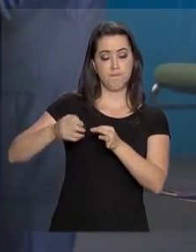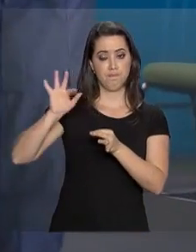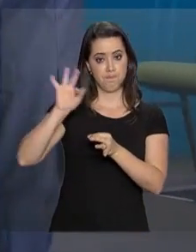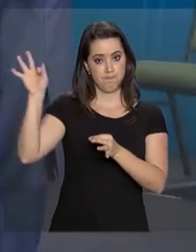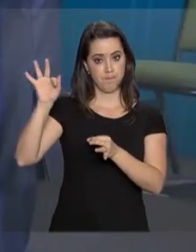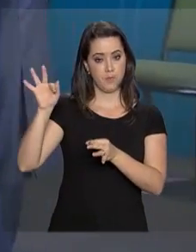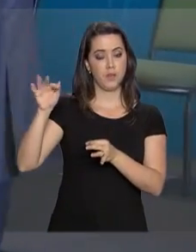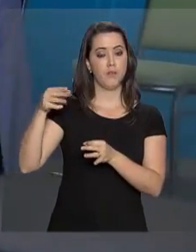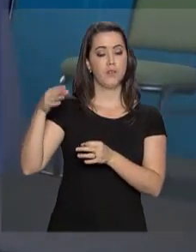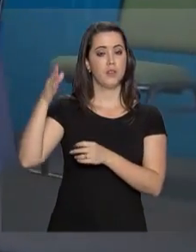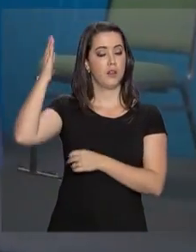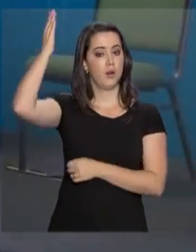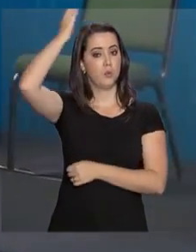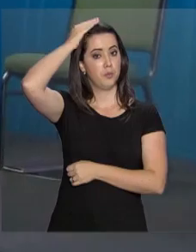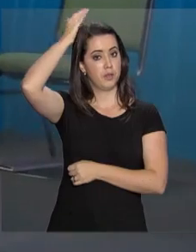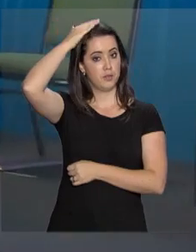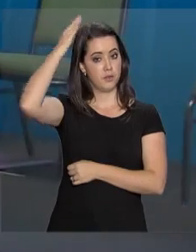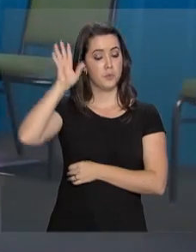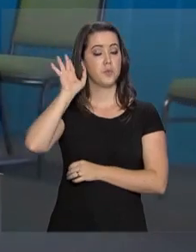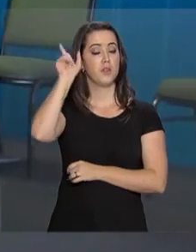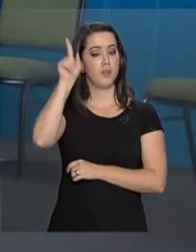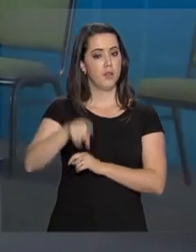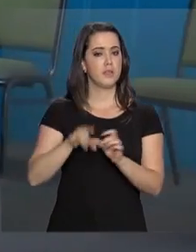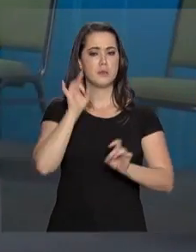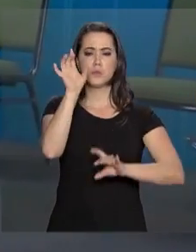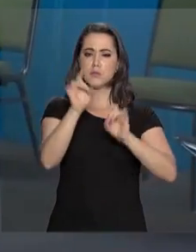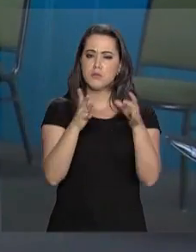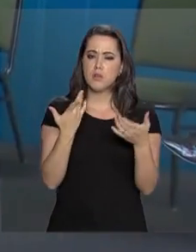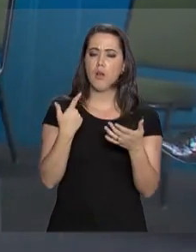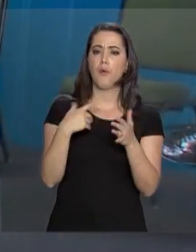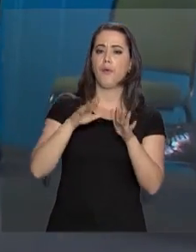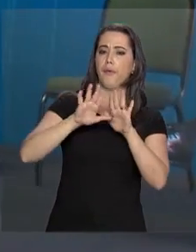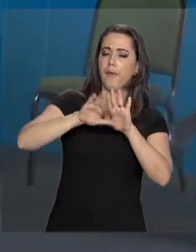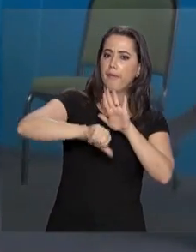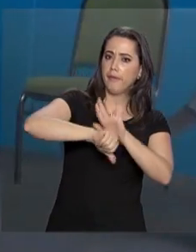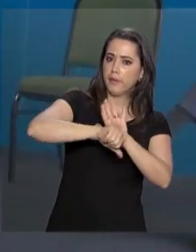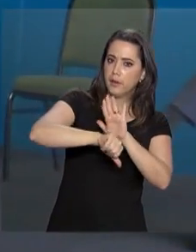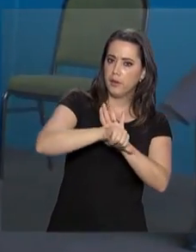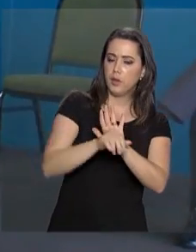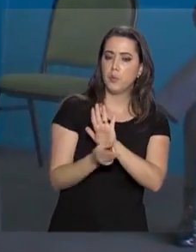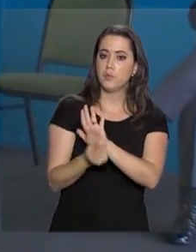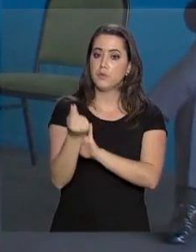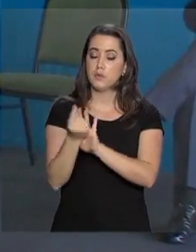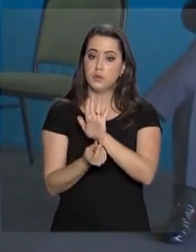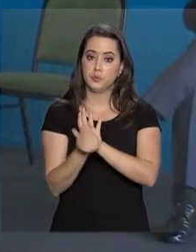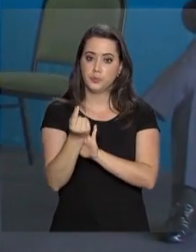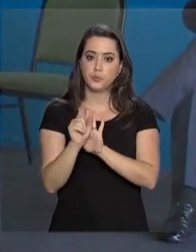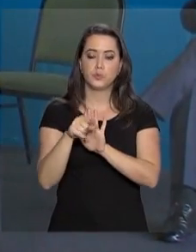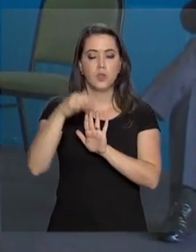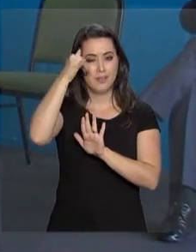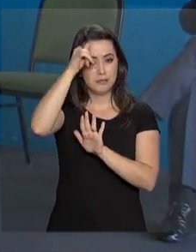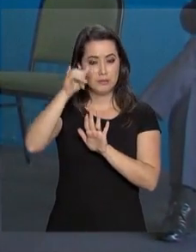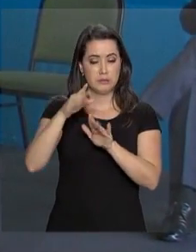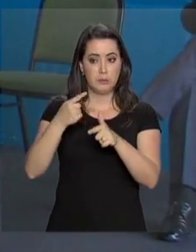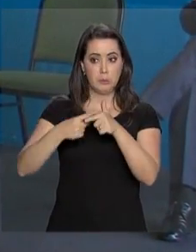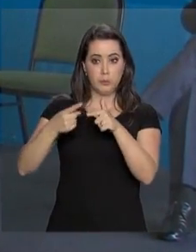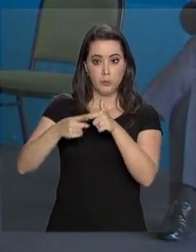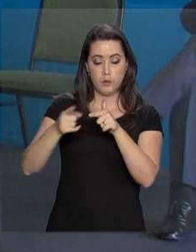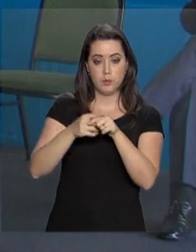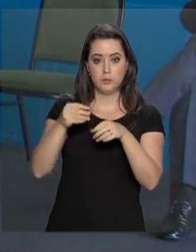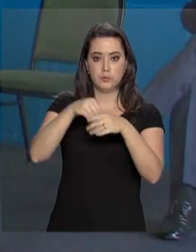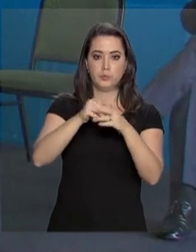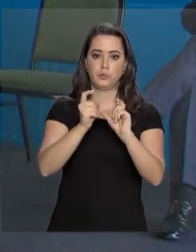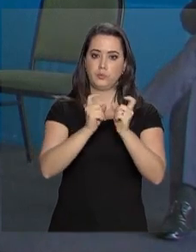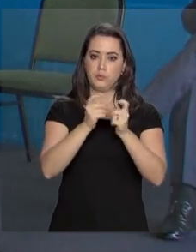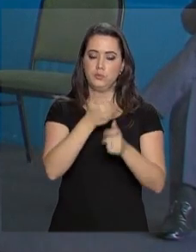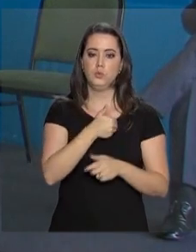Paraná. A vara é especializada, por exemplo, em crimes financeiros e contra a administração pública. Foi lá que Moro